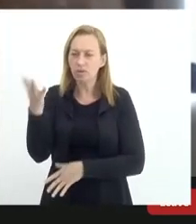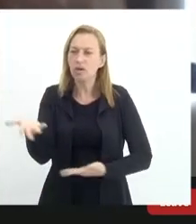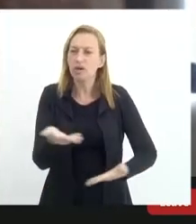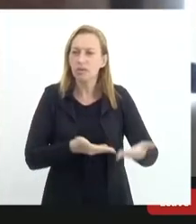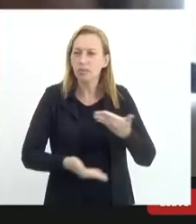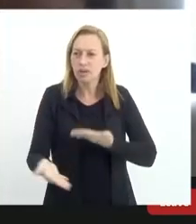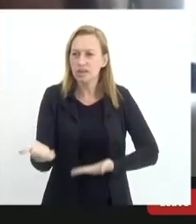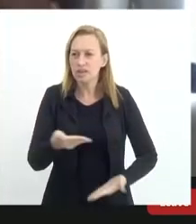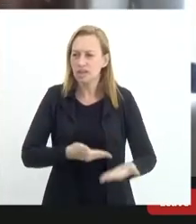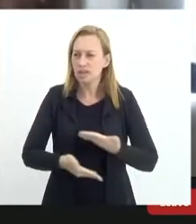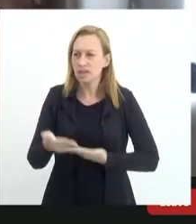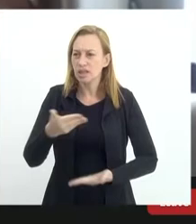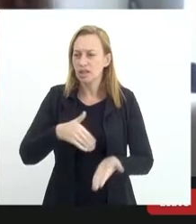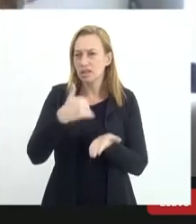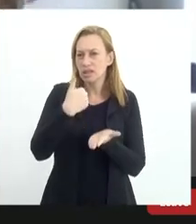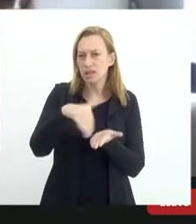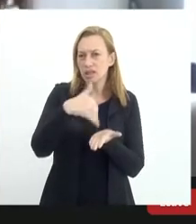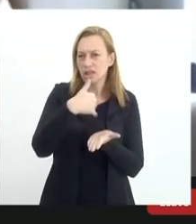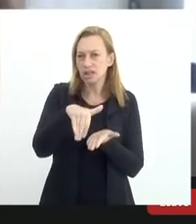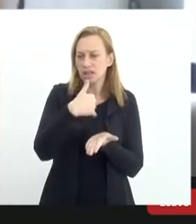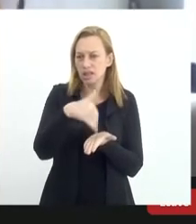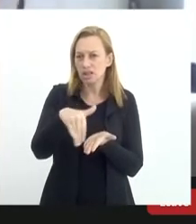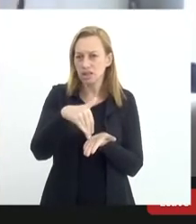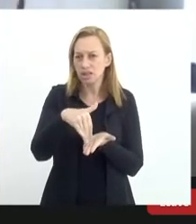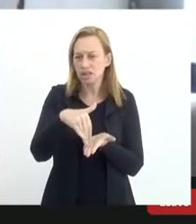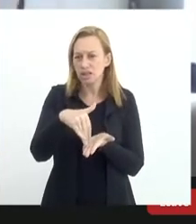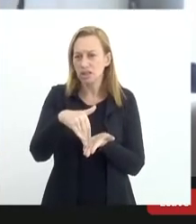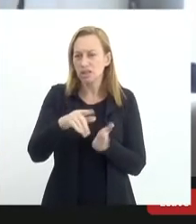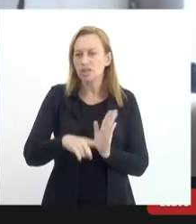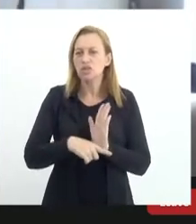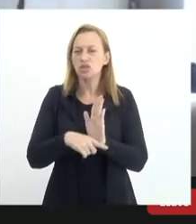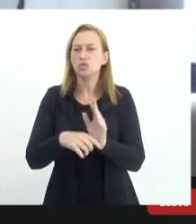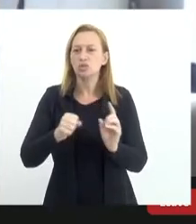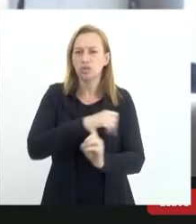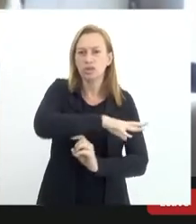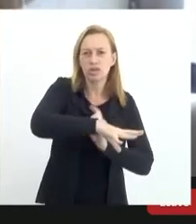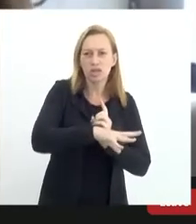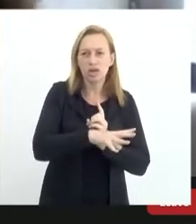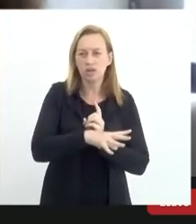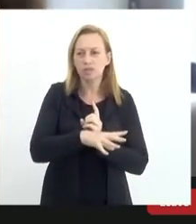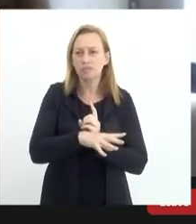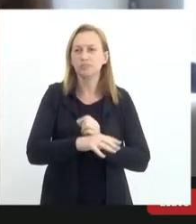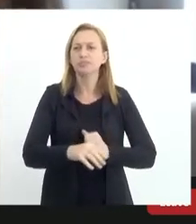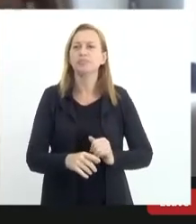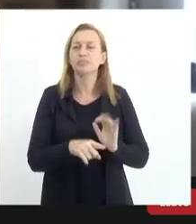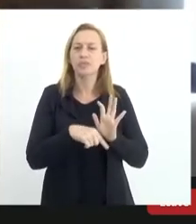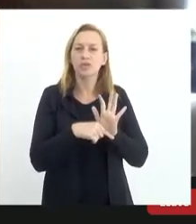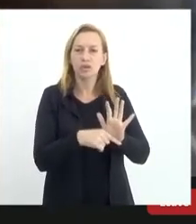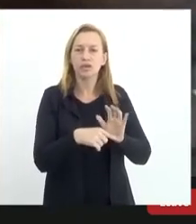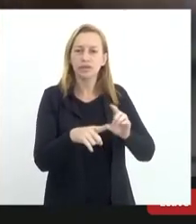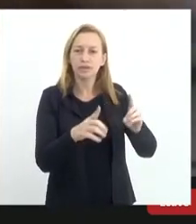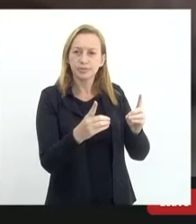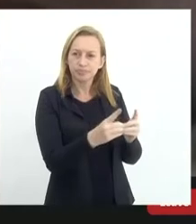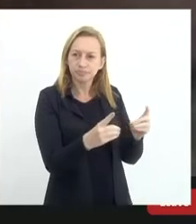Secretaria de Assistência Social para que esse paciente